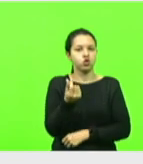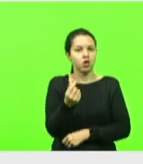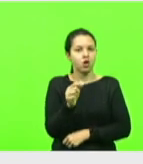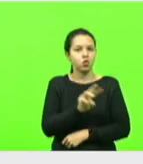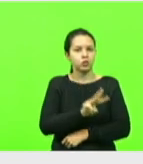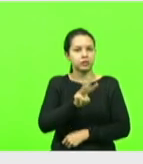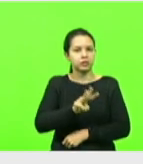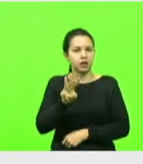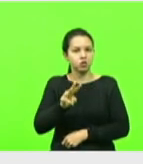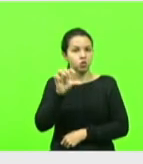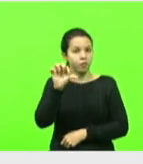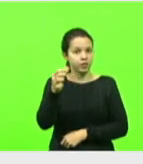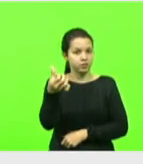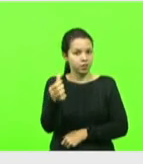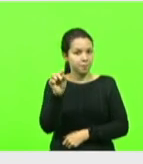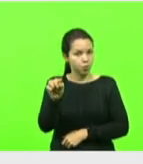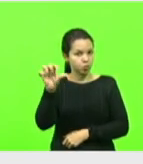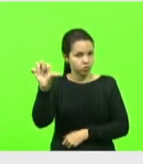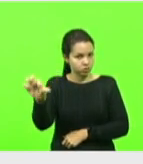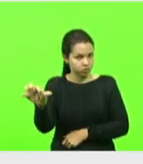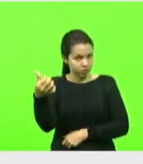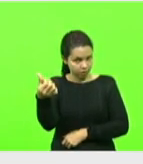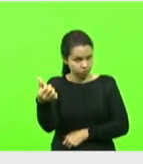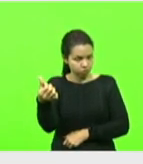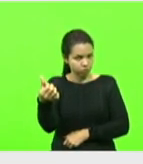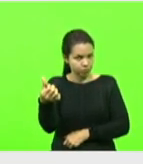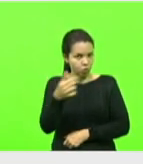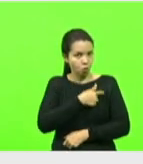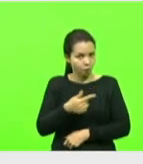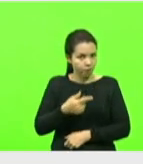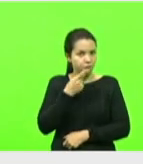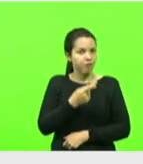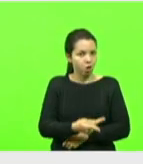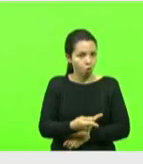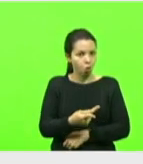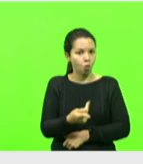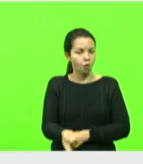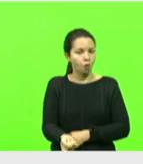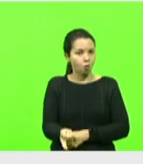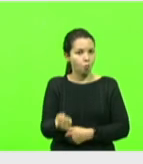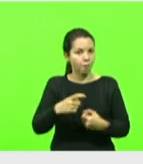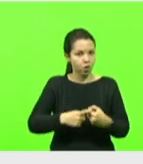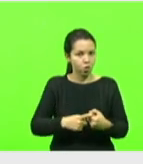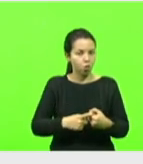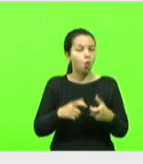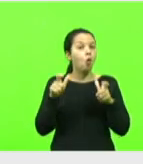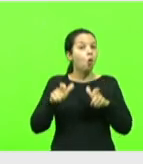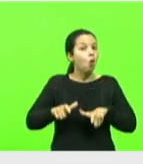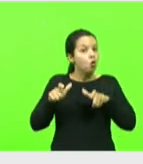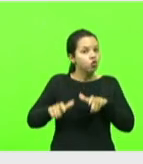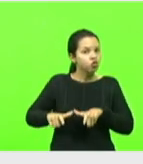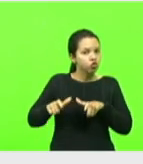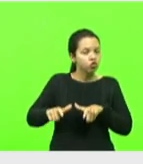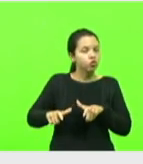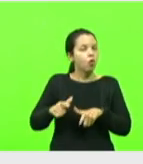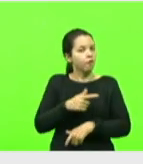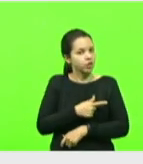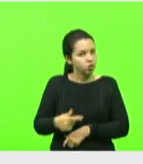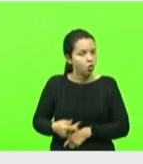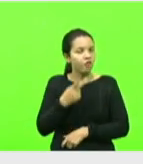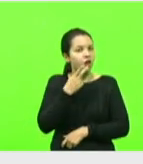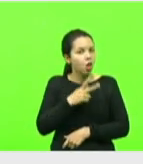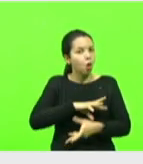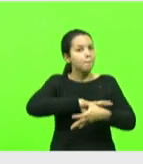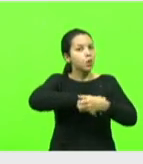96.6. O governo disse que recuperou. Aonde ele disse que recuperou o dinheiro? O governador disse que bloqueou.